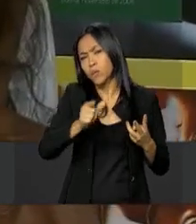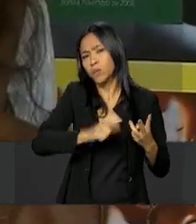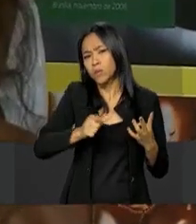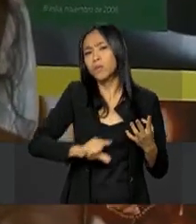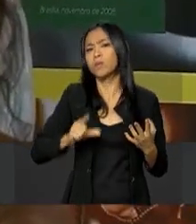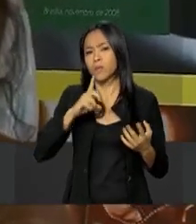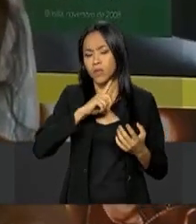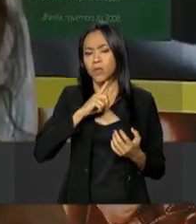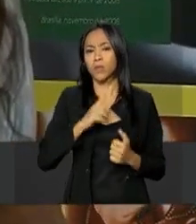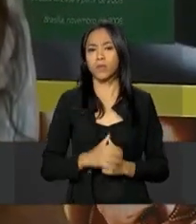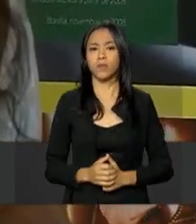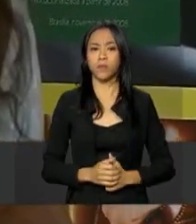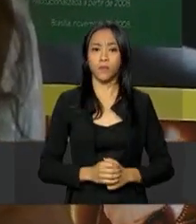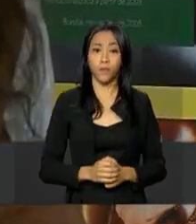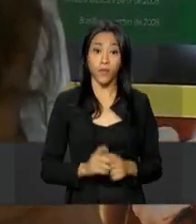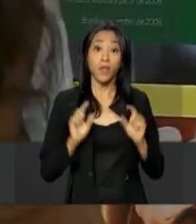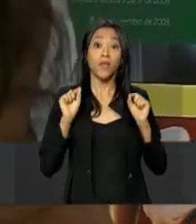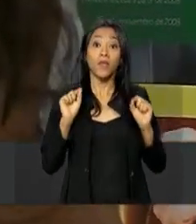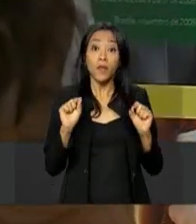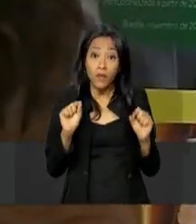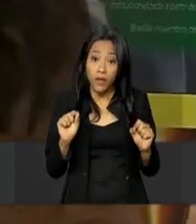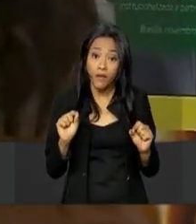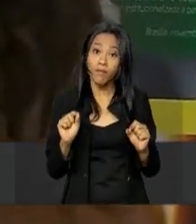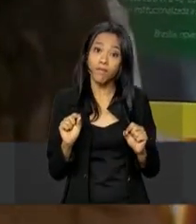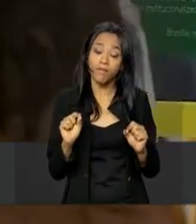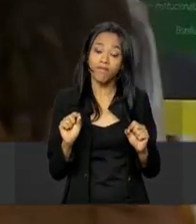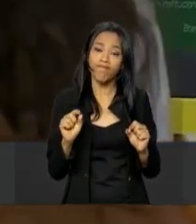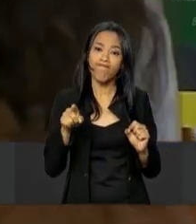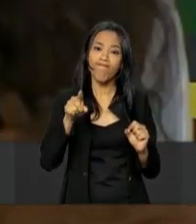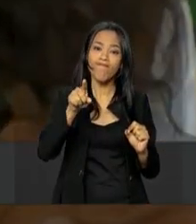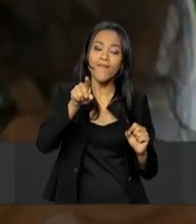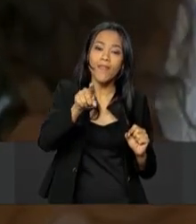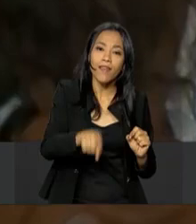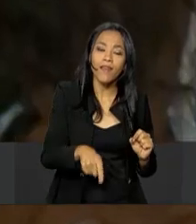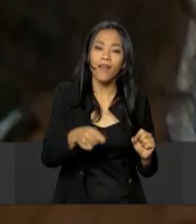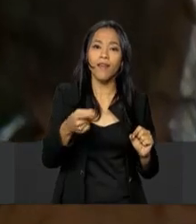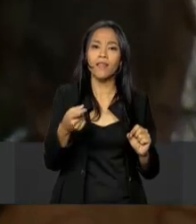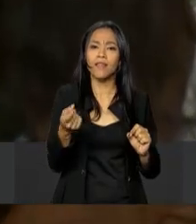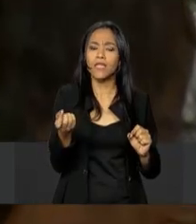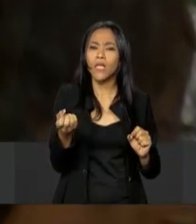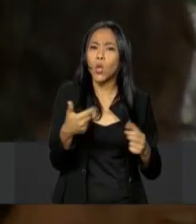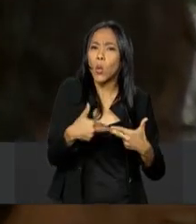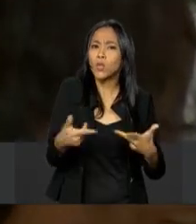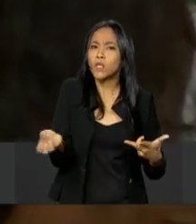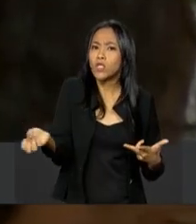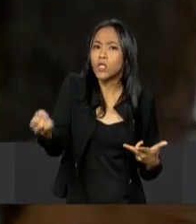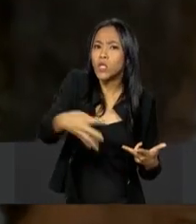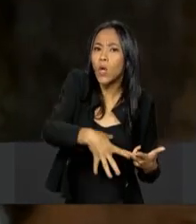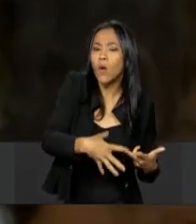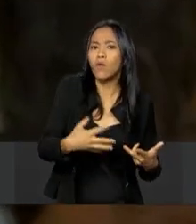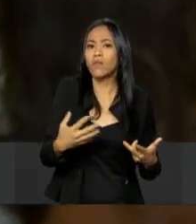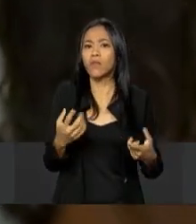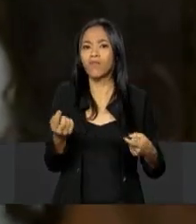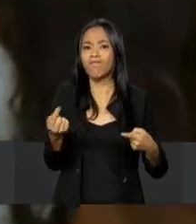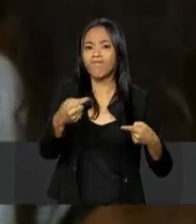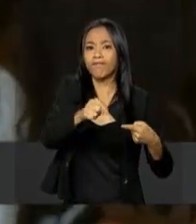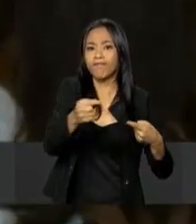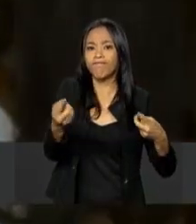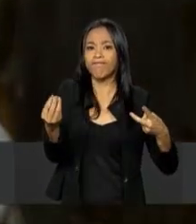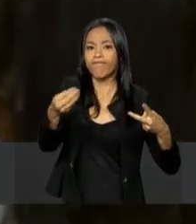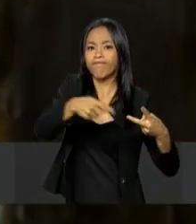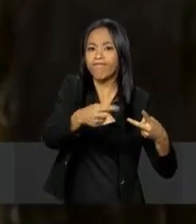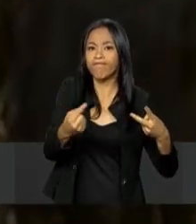e que colocam uma situação nova, colocam em